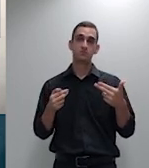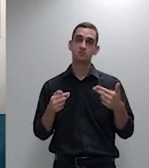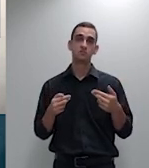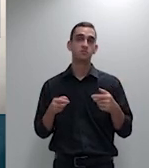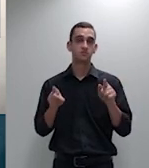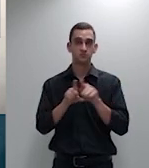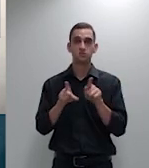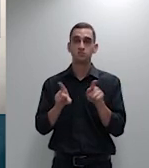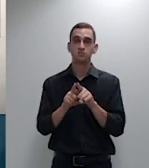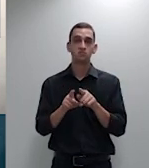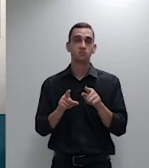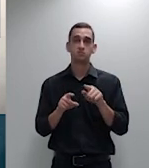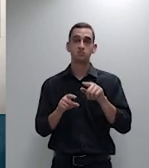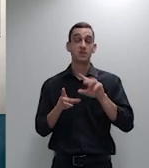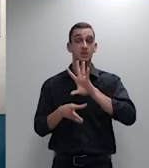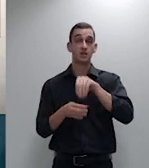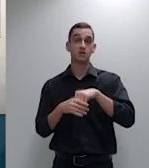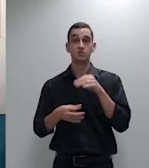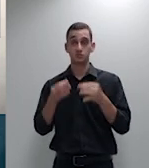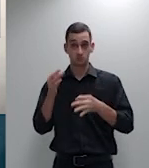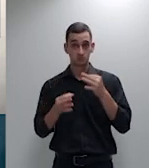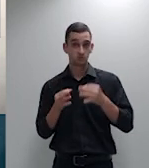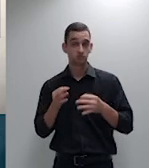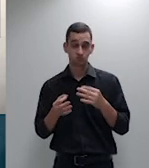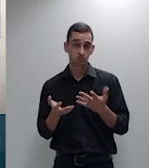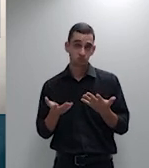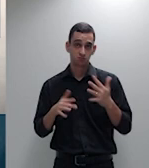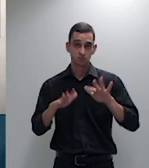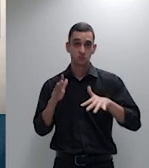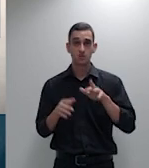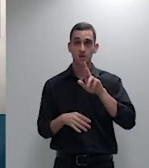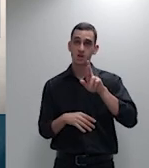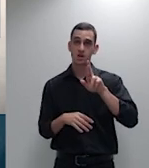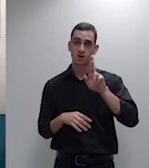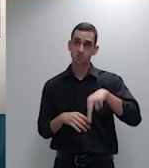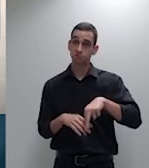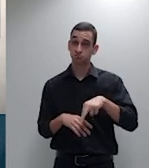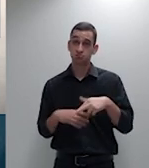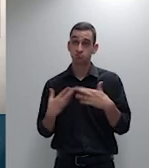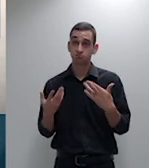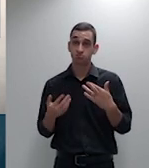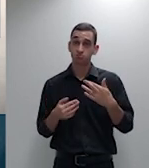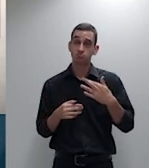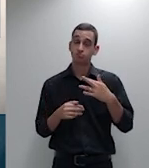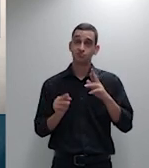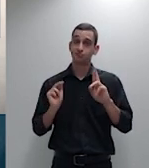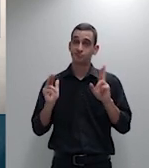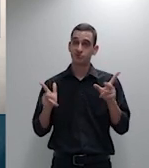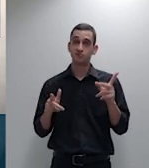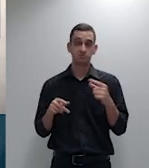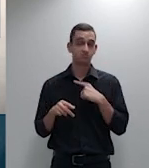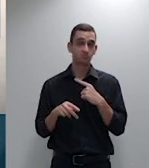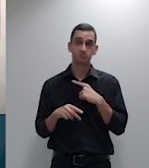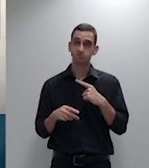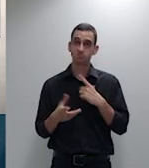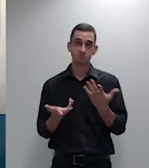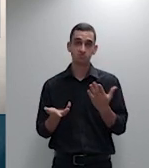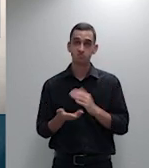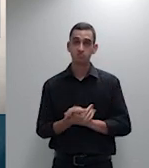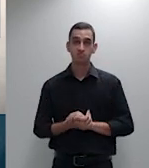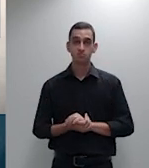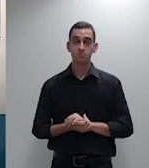quando tem a mesma razão não há por que não modificar a disposição legal ou a disposição